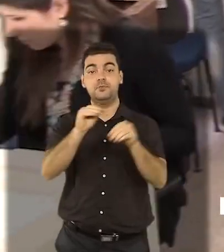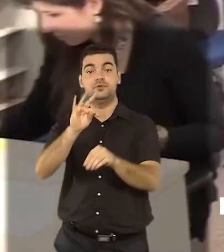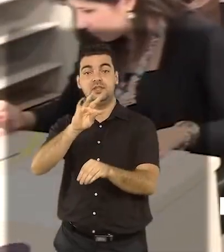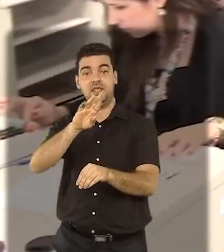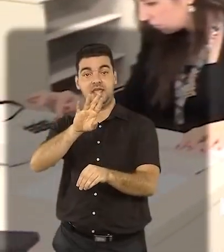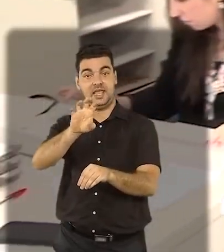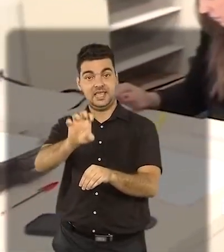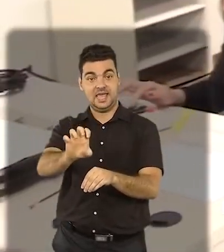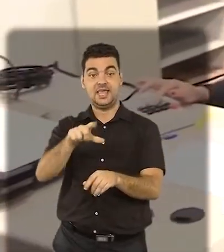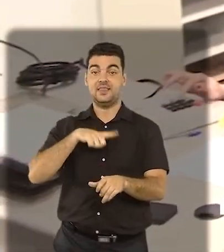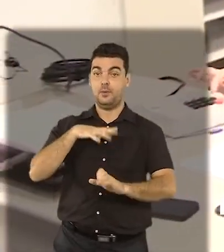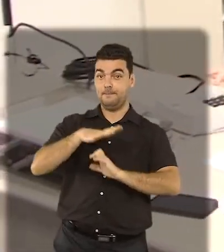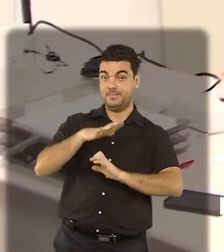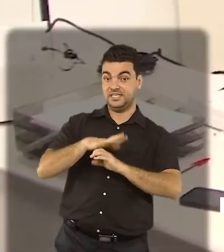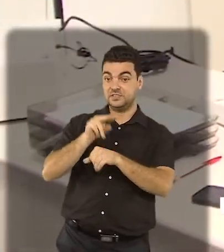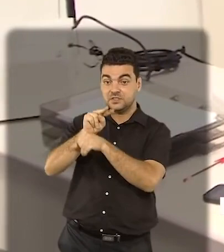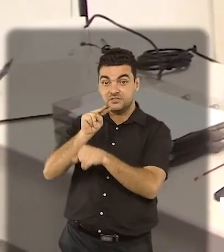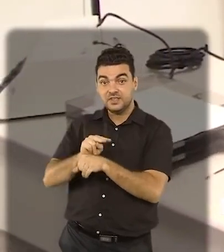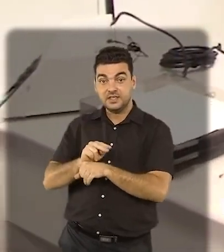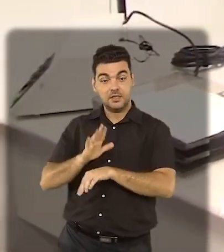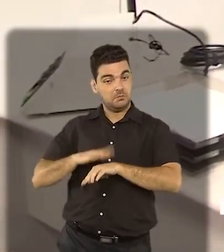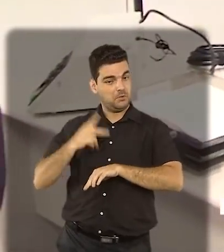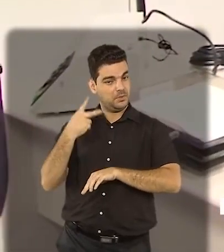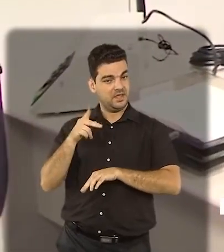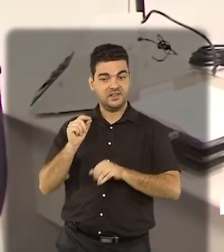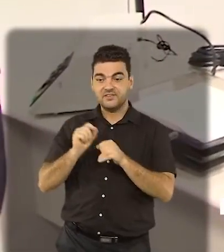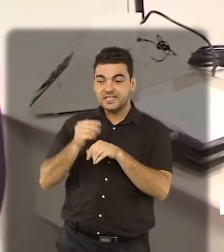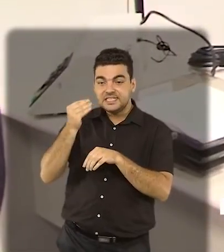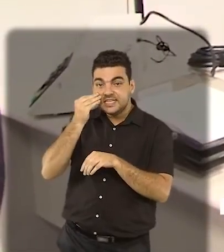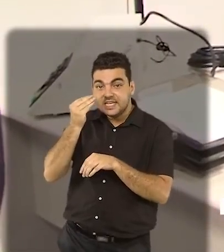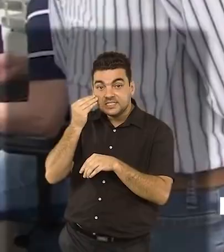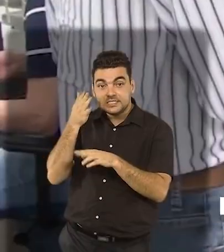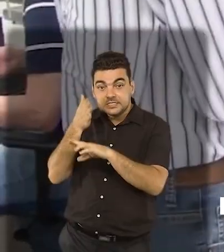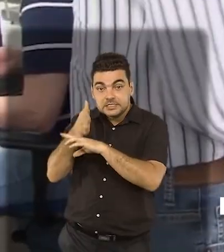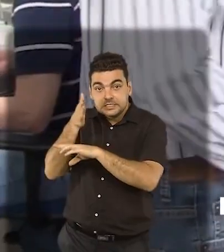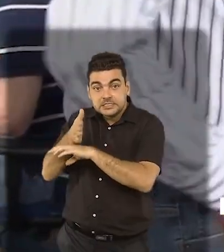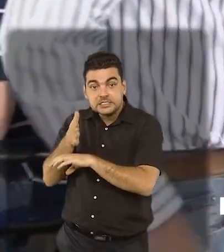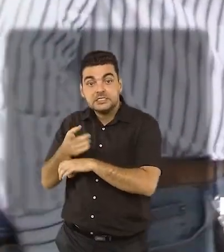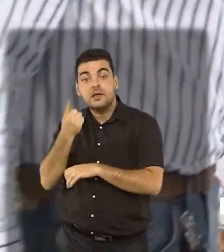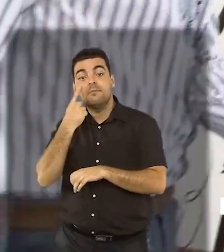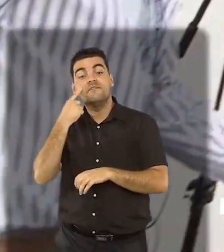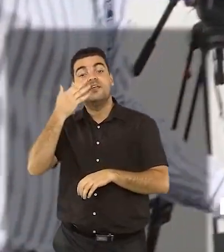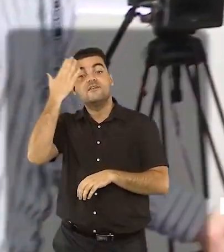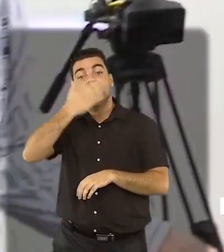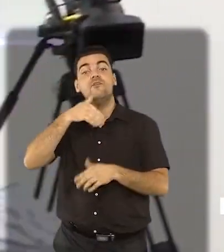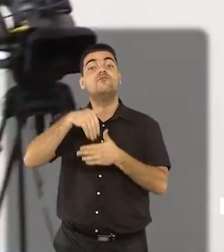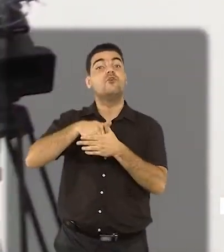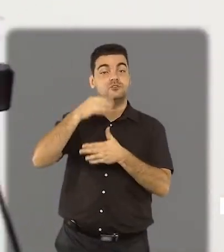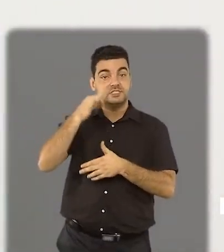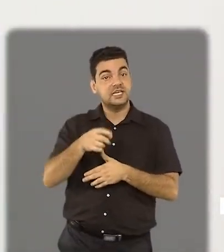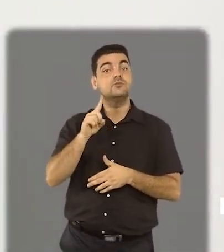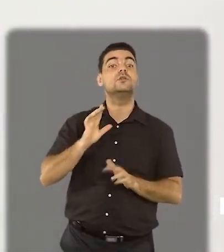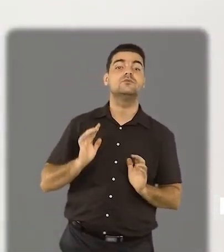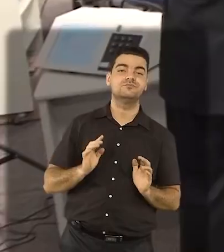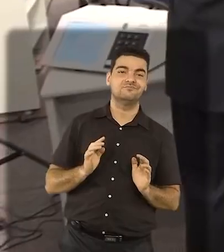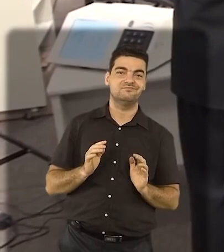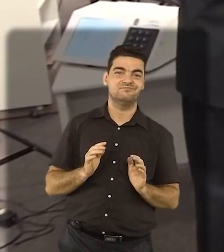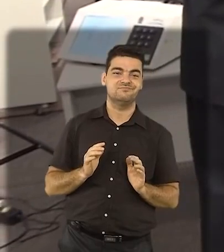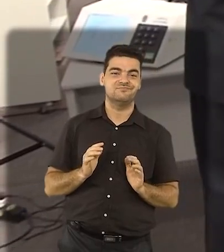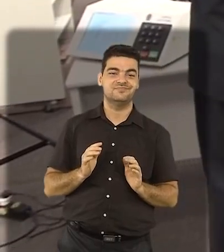onde uma empresa de auditoria independente realiza um teste para comprovar a lisura do sistema.